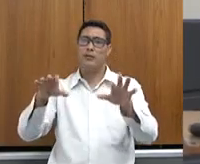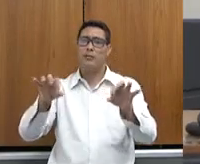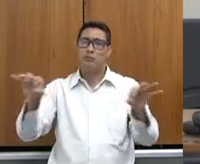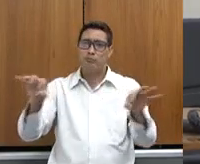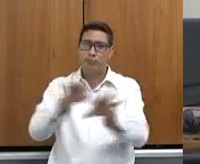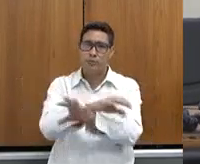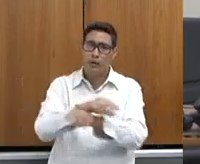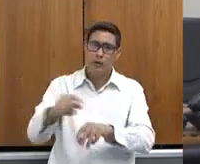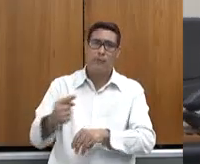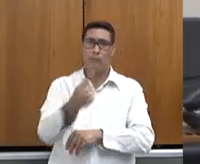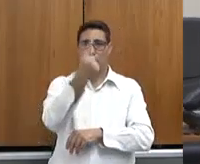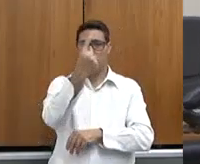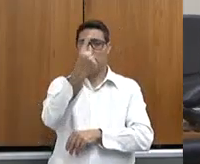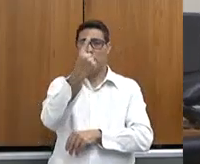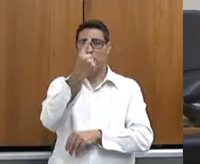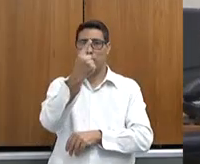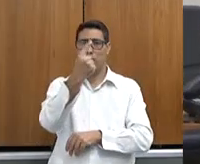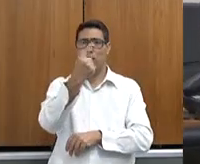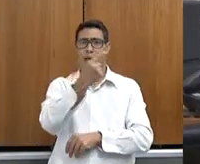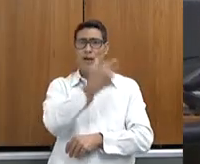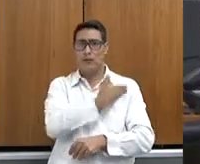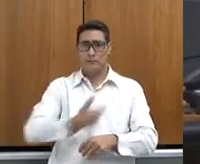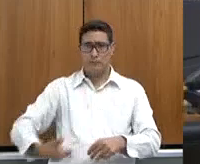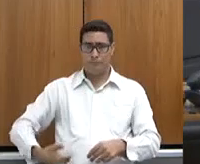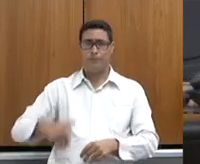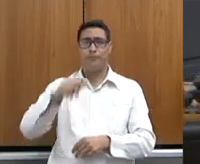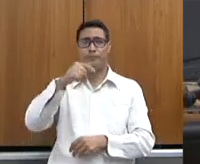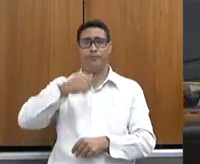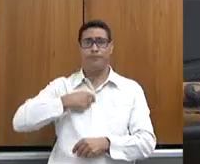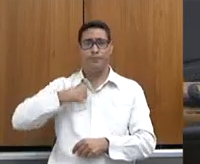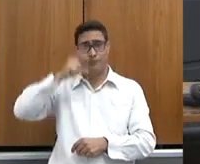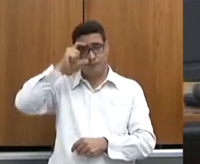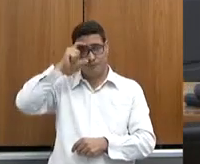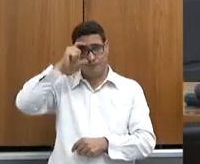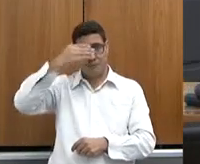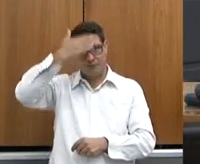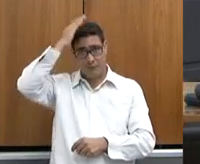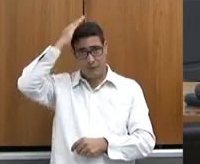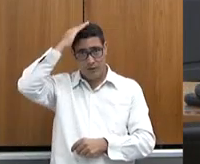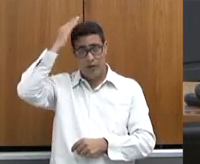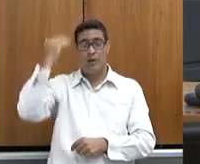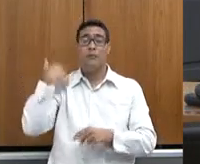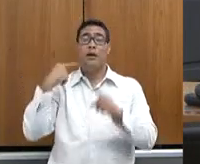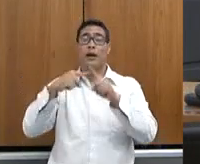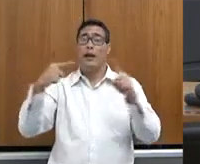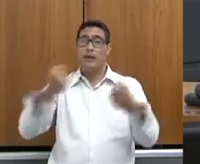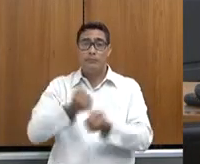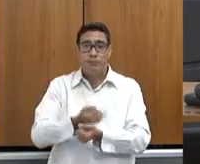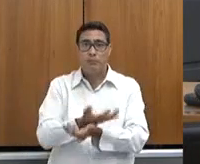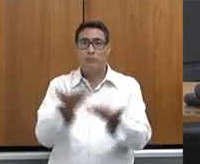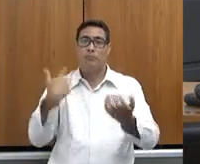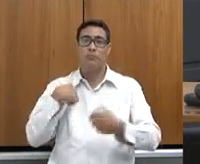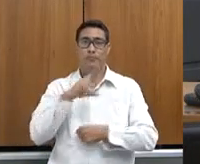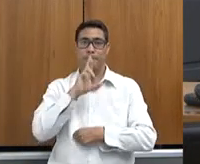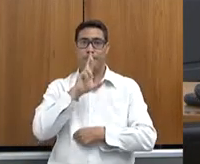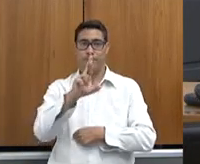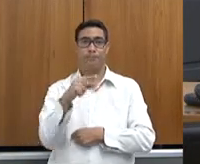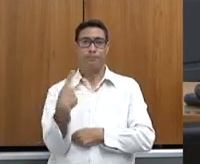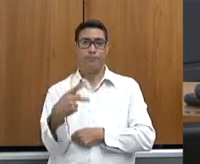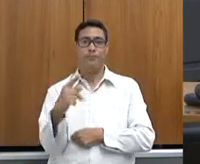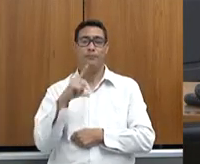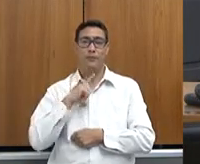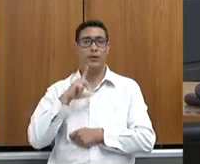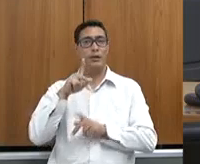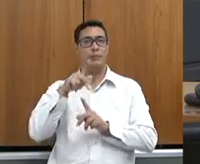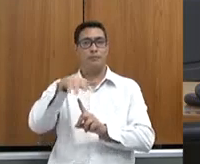mandato do governador Romeu Zema, entregando resultados efetivos para a nossa população. Então, tenho